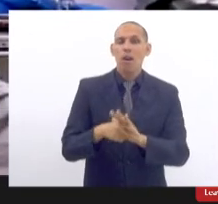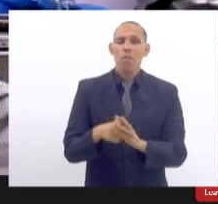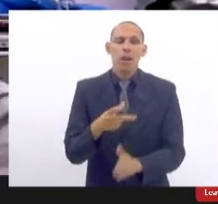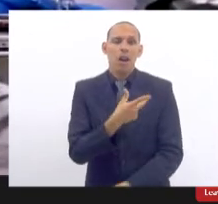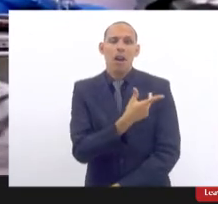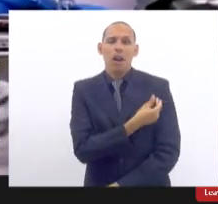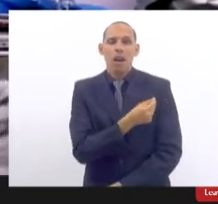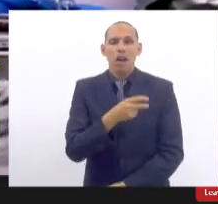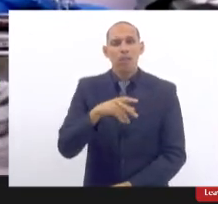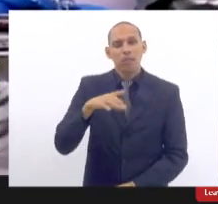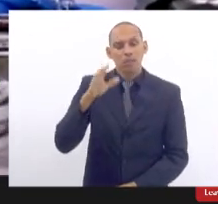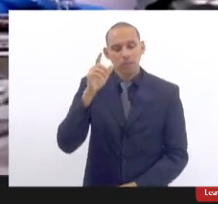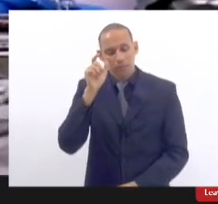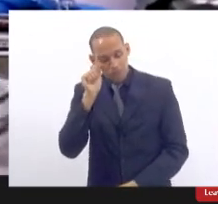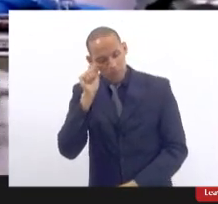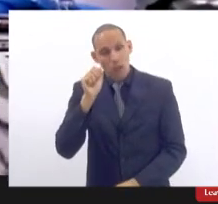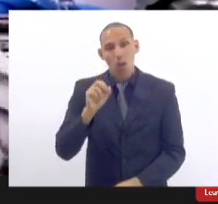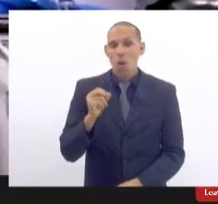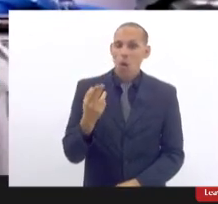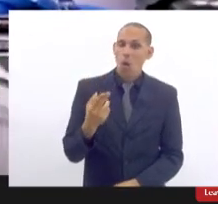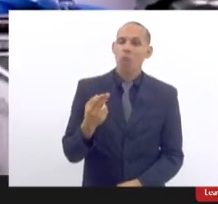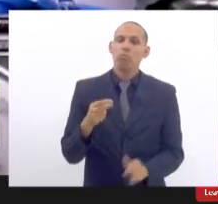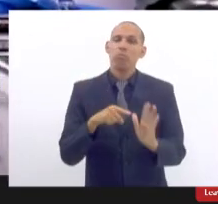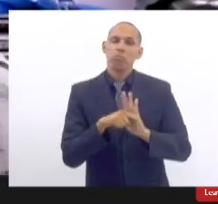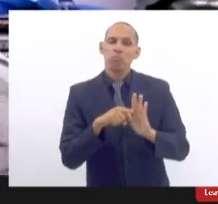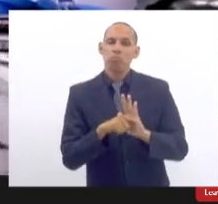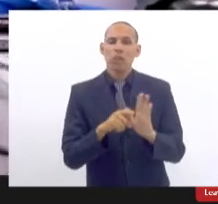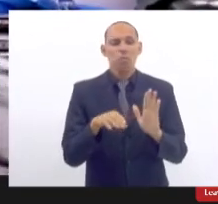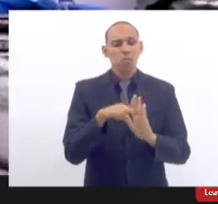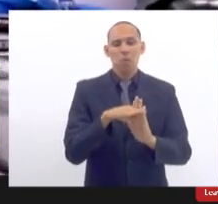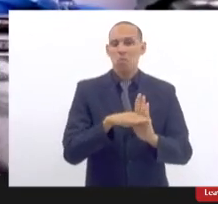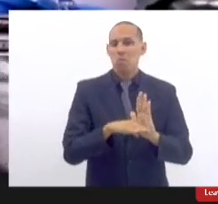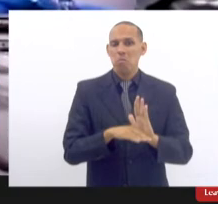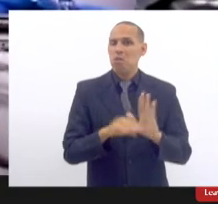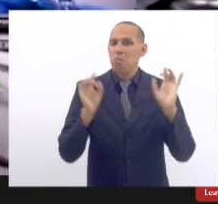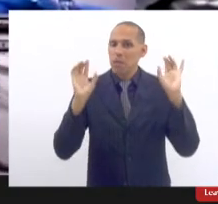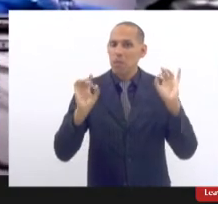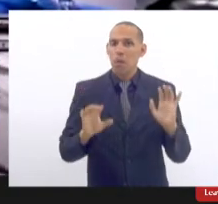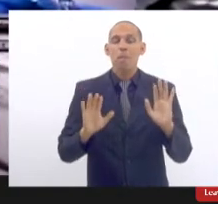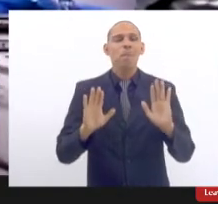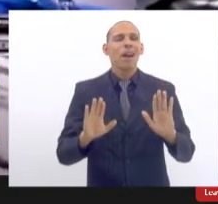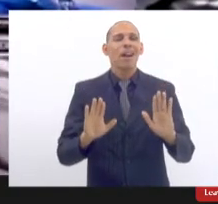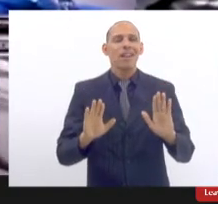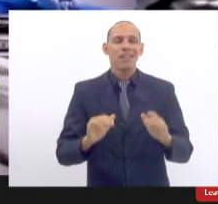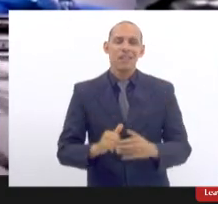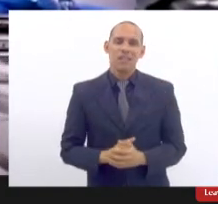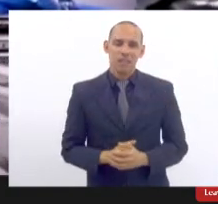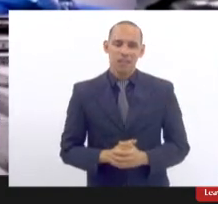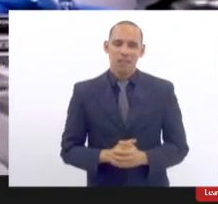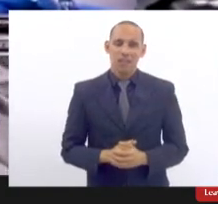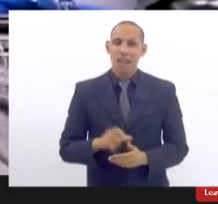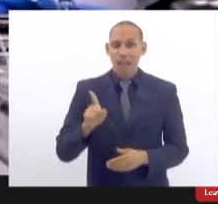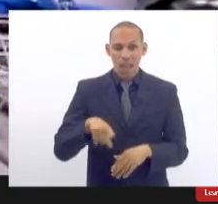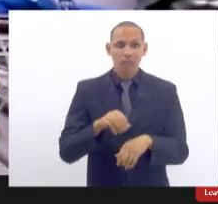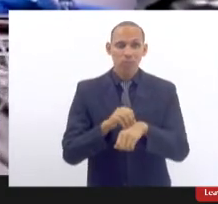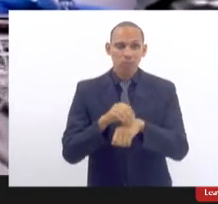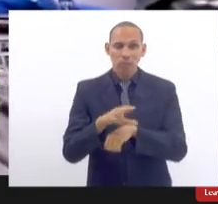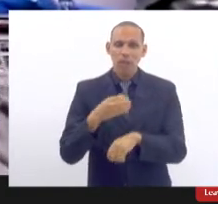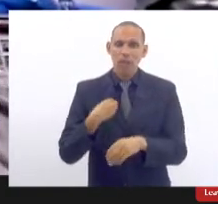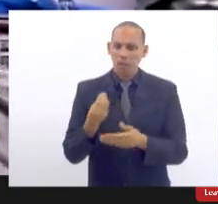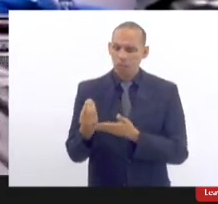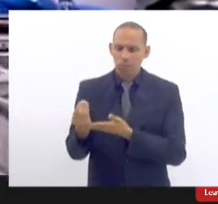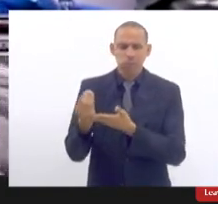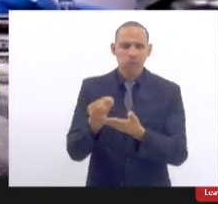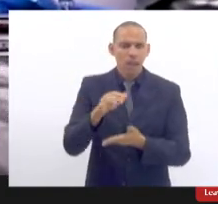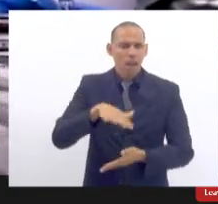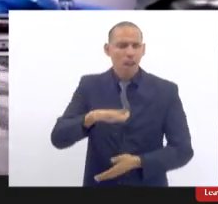consentimento para realização de exames e procedimentos específicos mas eu acho que isso é uma sugestão que eu vou levar para a área